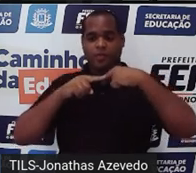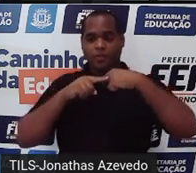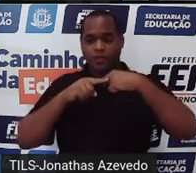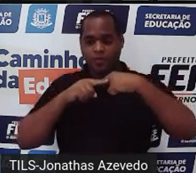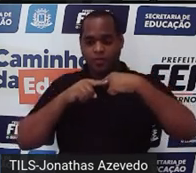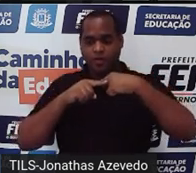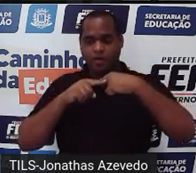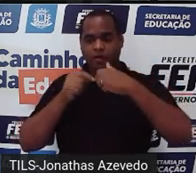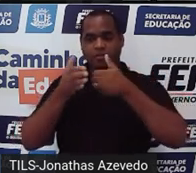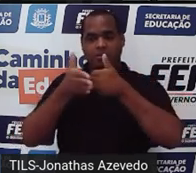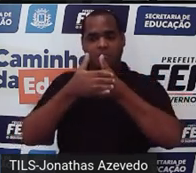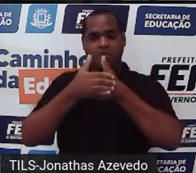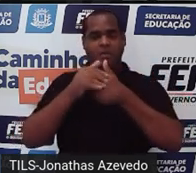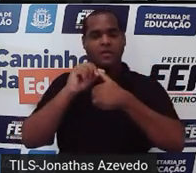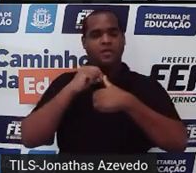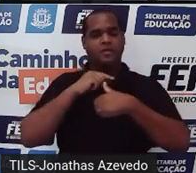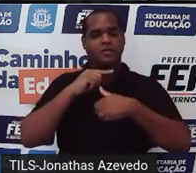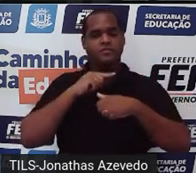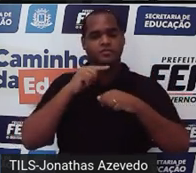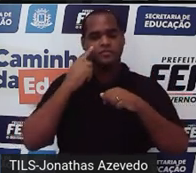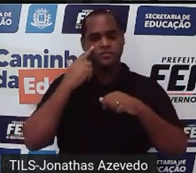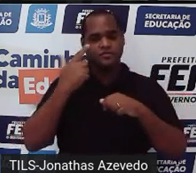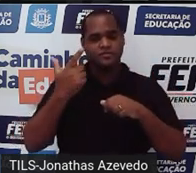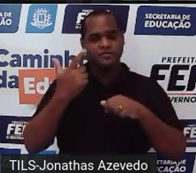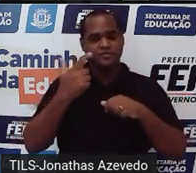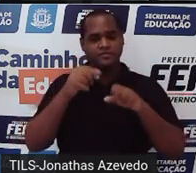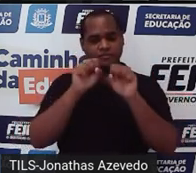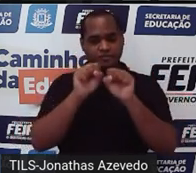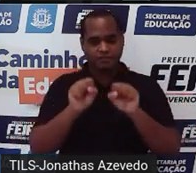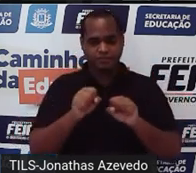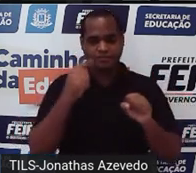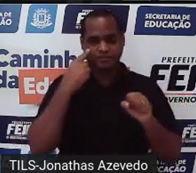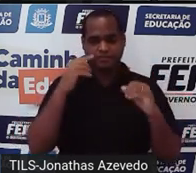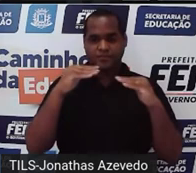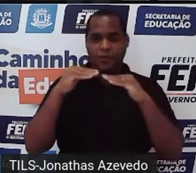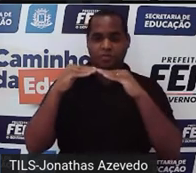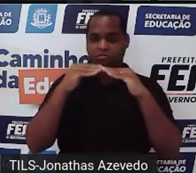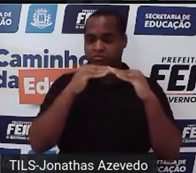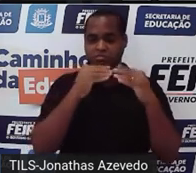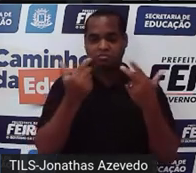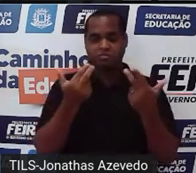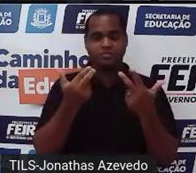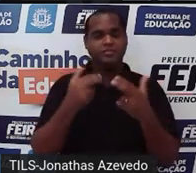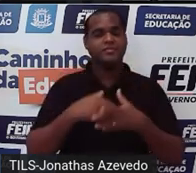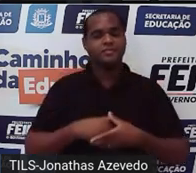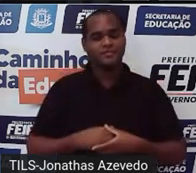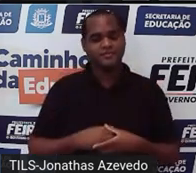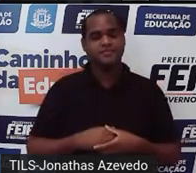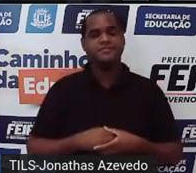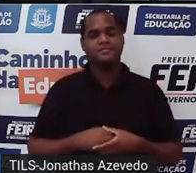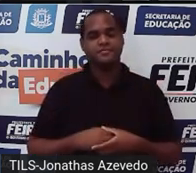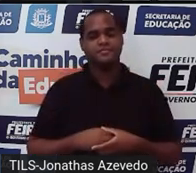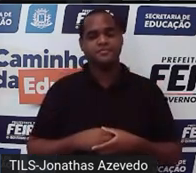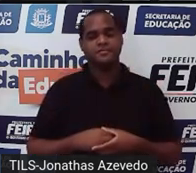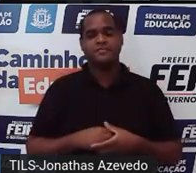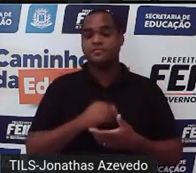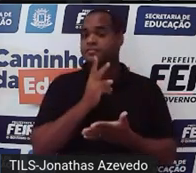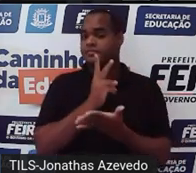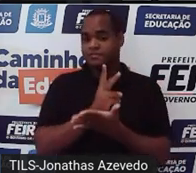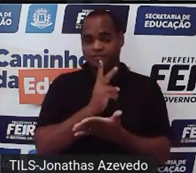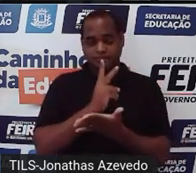acontece num sistema onde as equações são equivalentes tá sempre